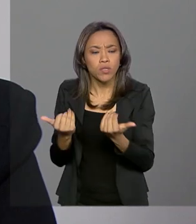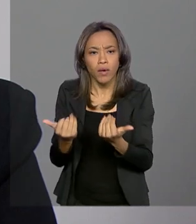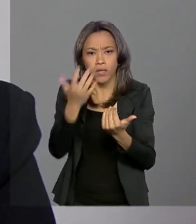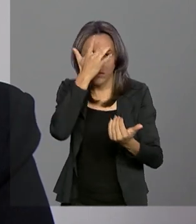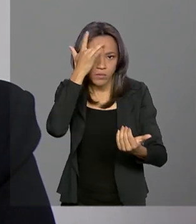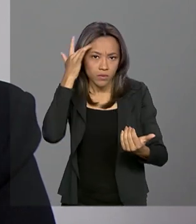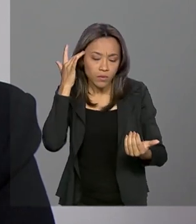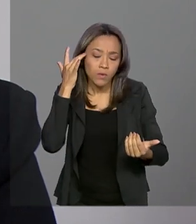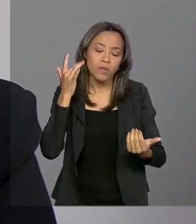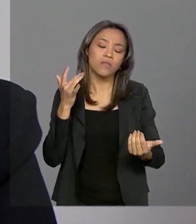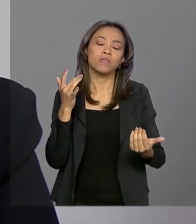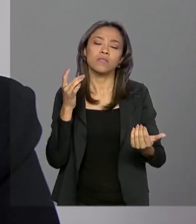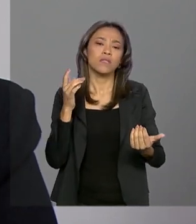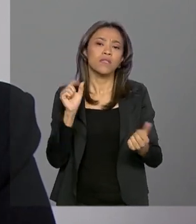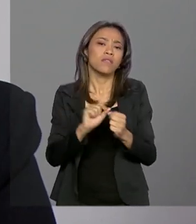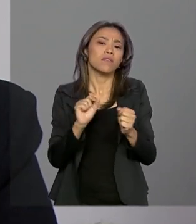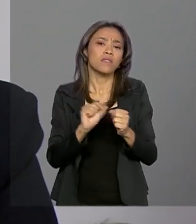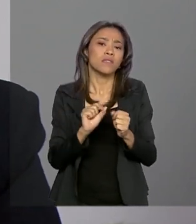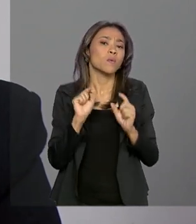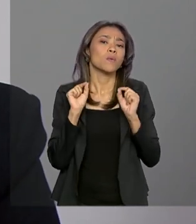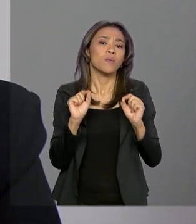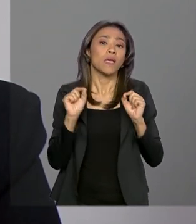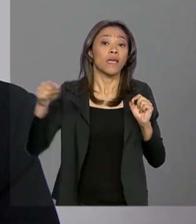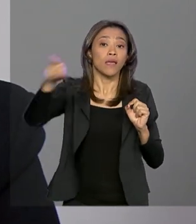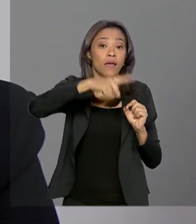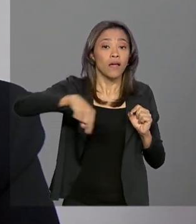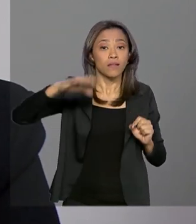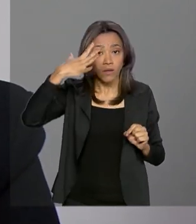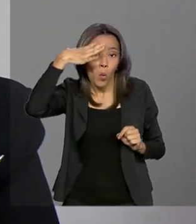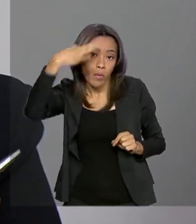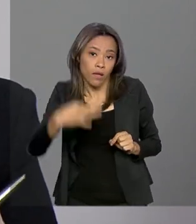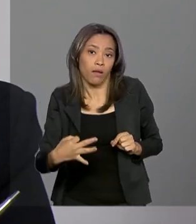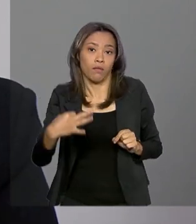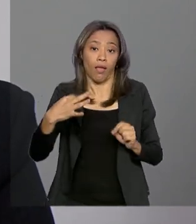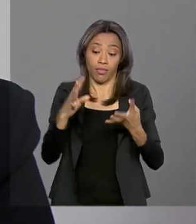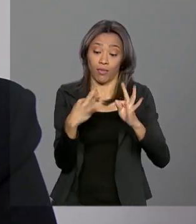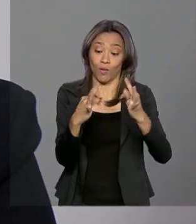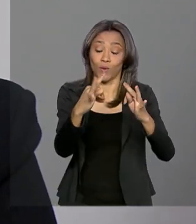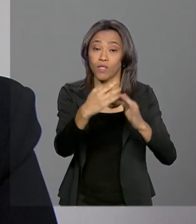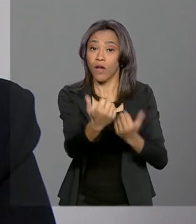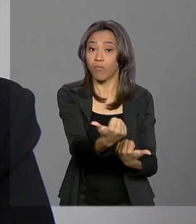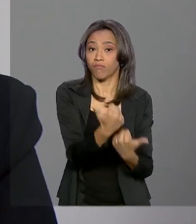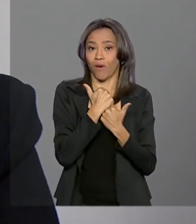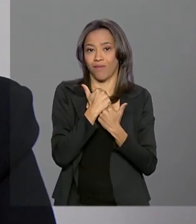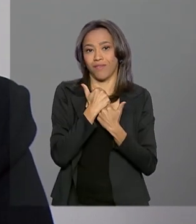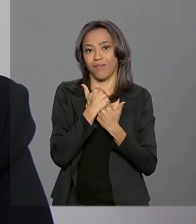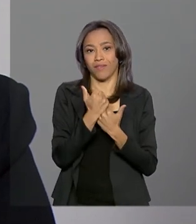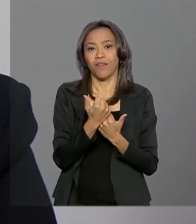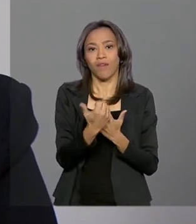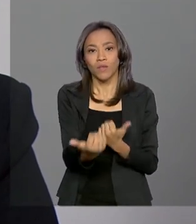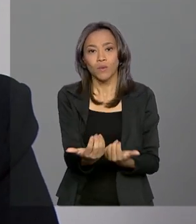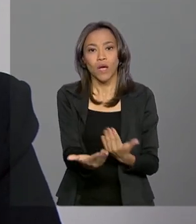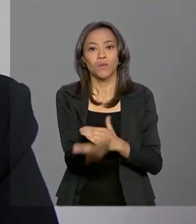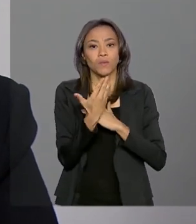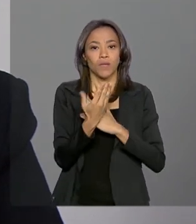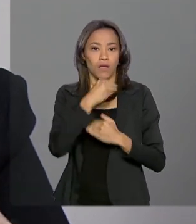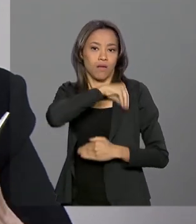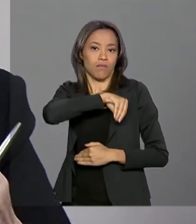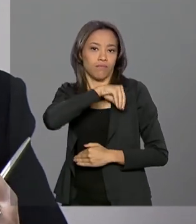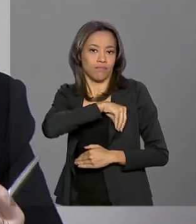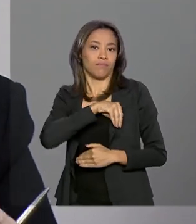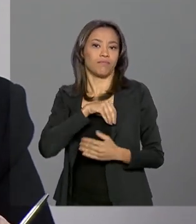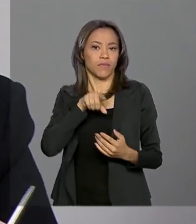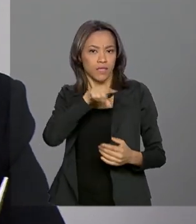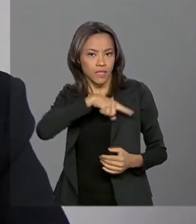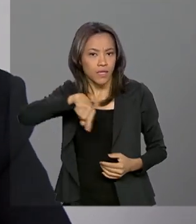e fazer com que elas entendam que a tecnologia vai lhes dar renda e que essa renda vai ser possível que